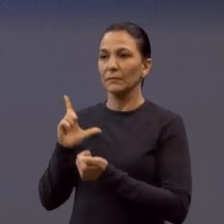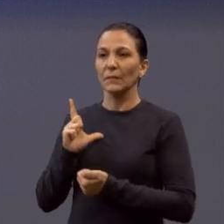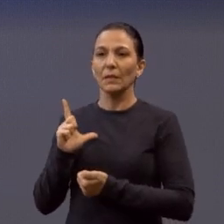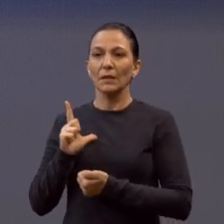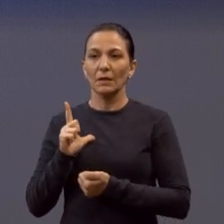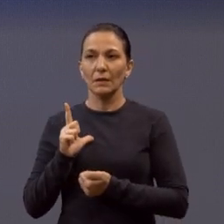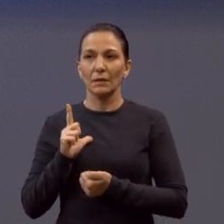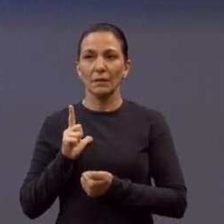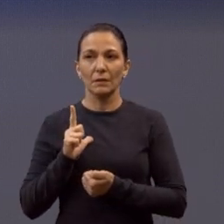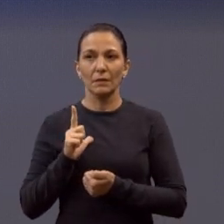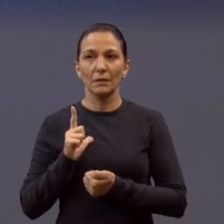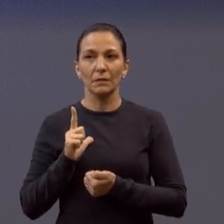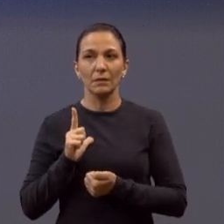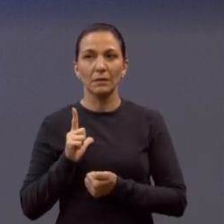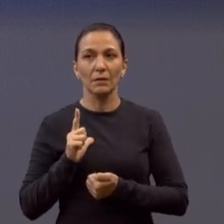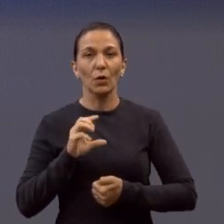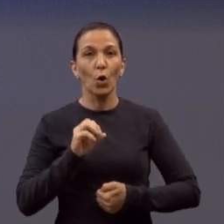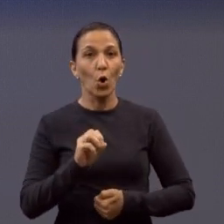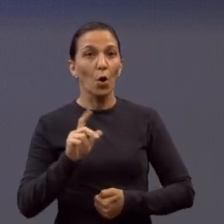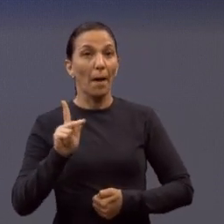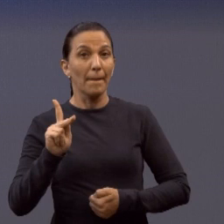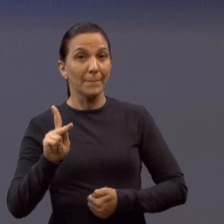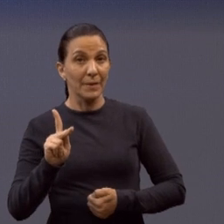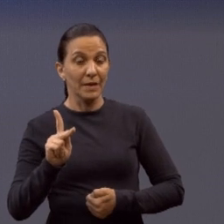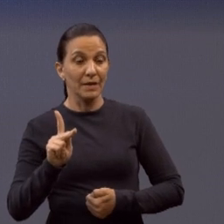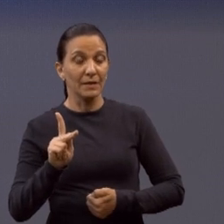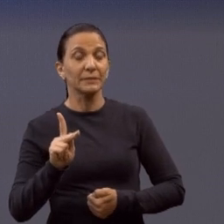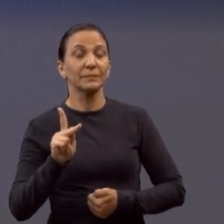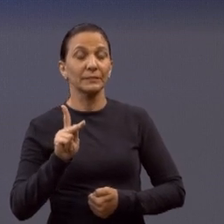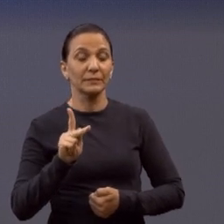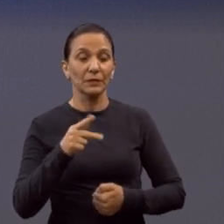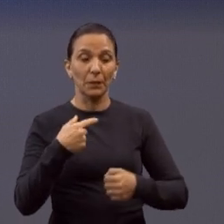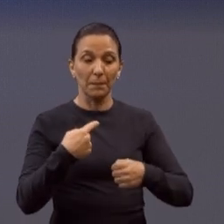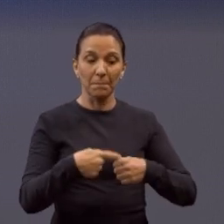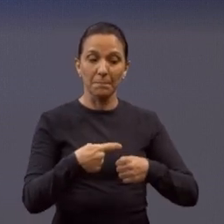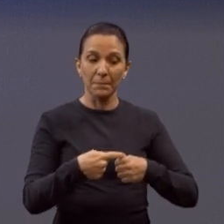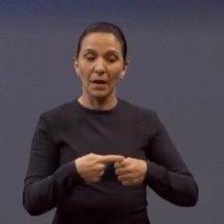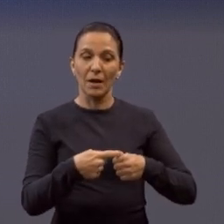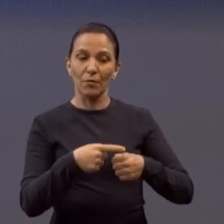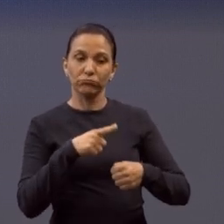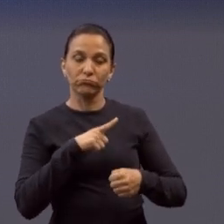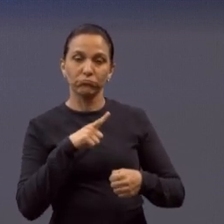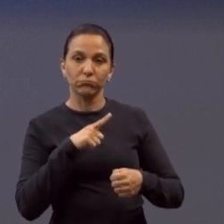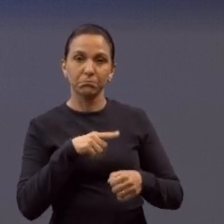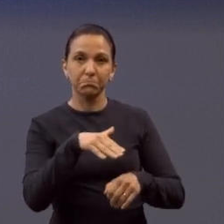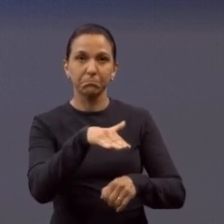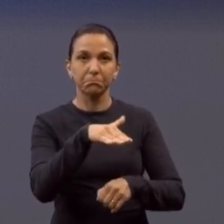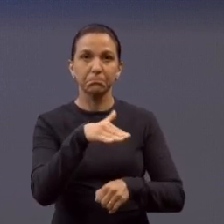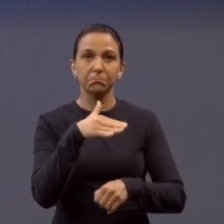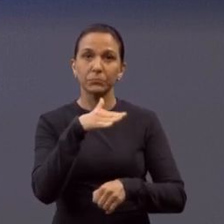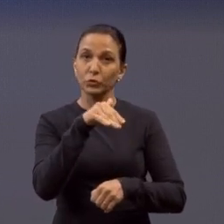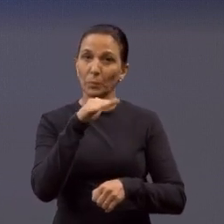O serviço da OAP estava no bairro. Pedimos para a secretária